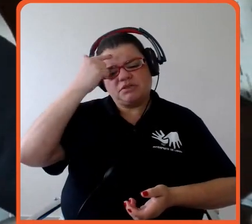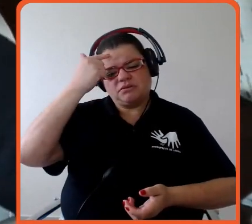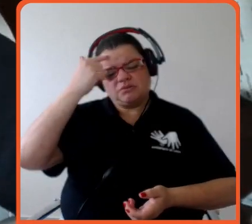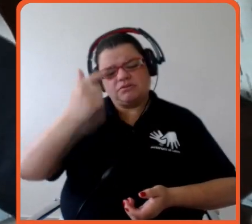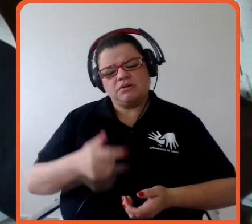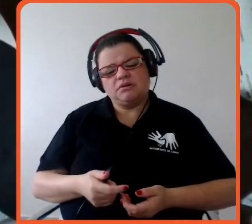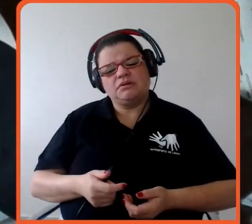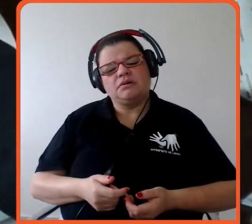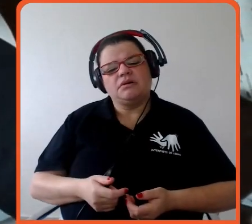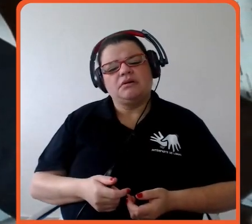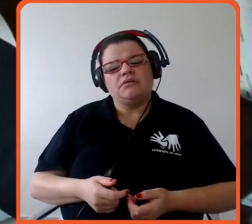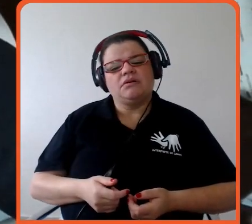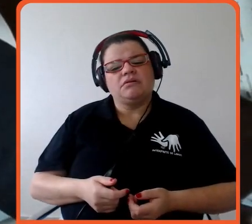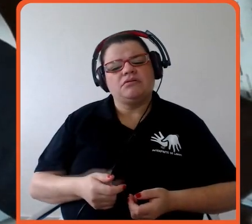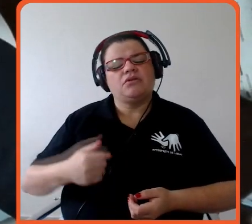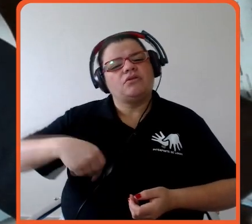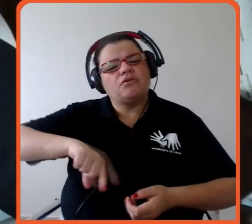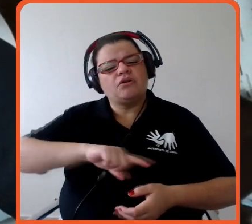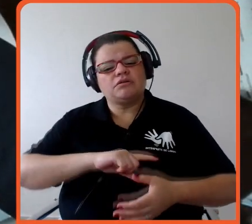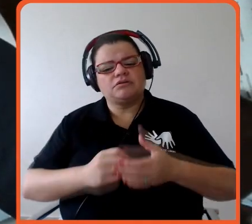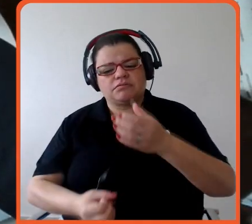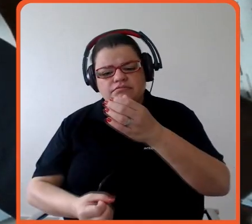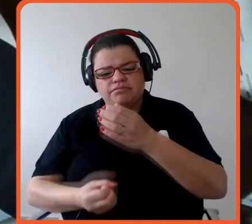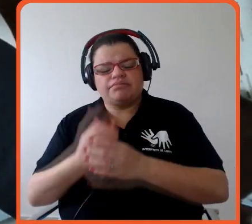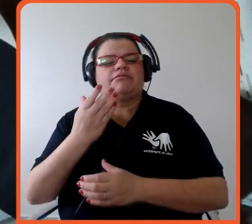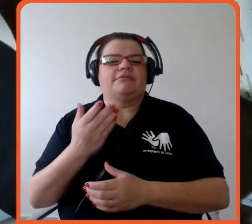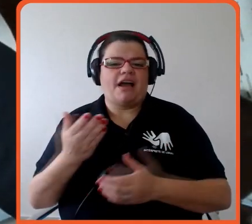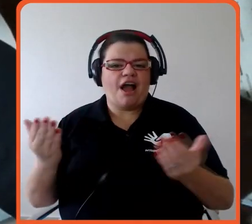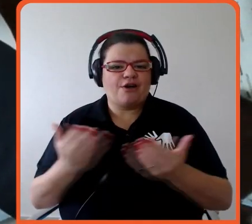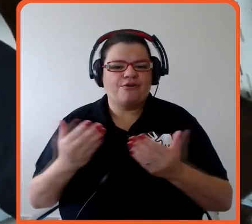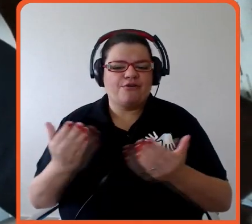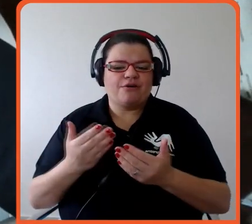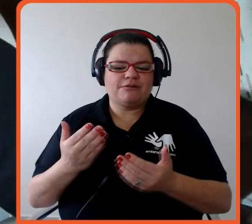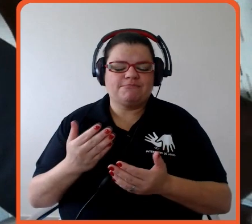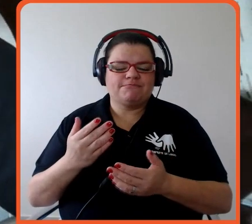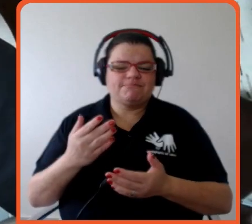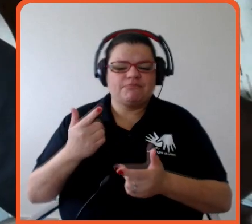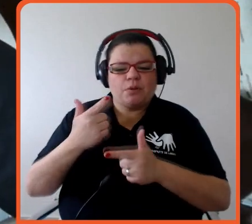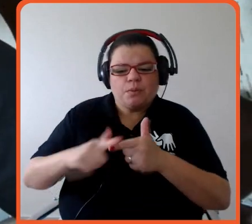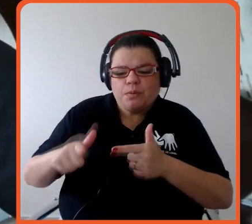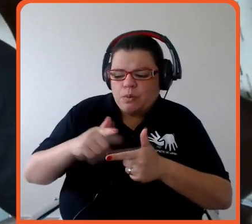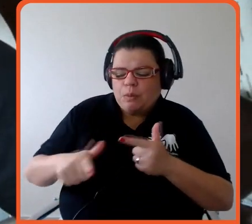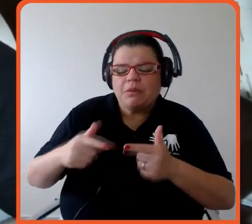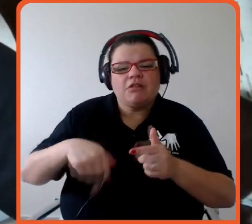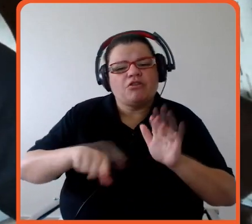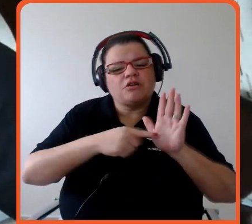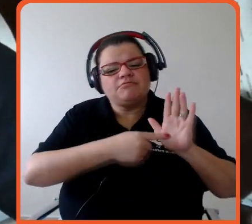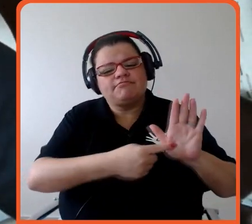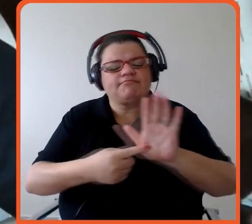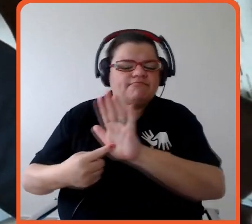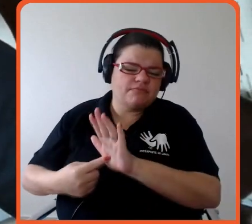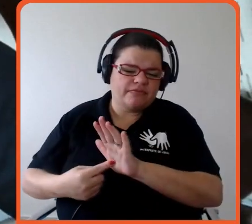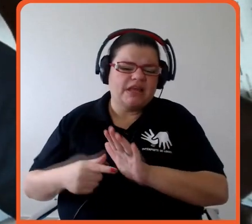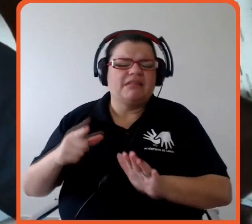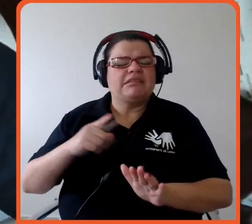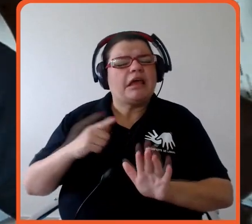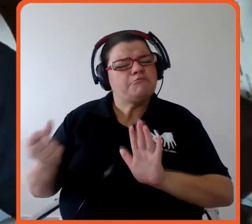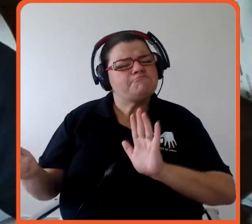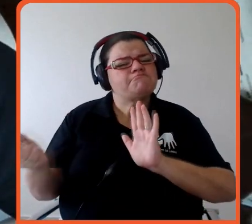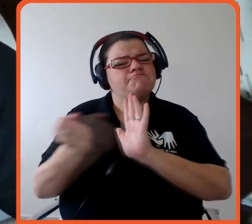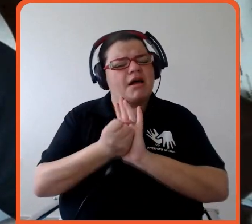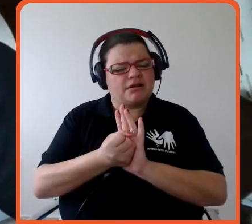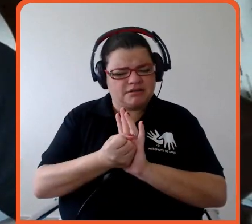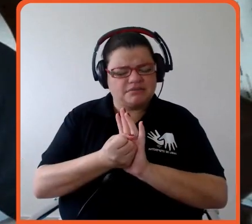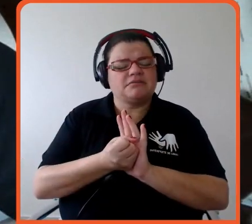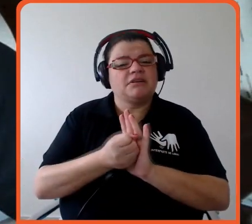fazer o lançamento desse hub uma vez porque tem muitas marcas que são bem intencionadas